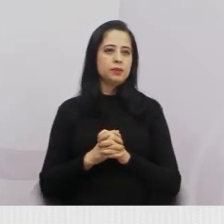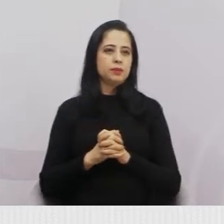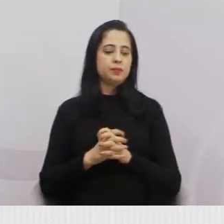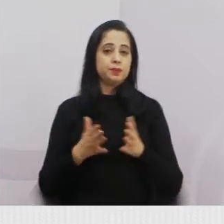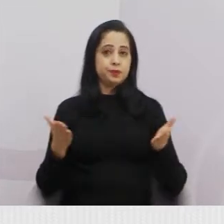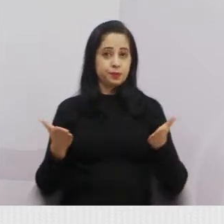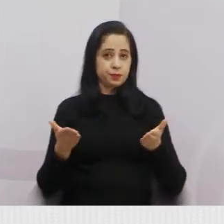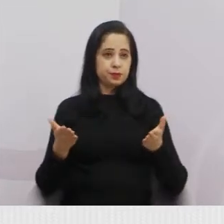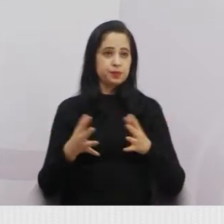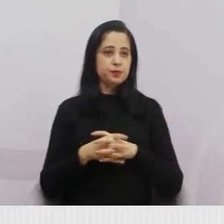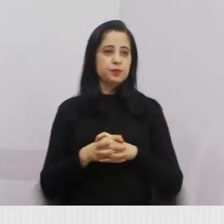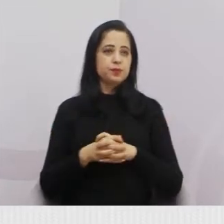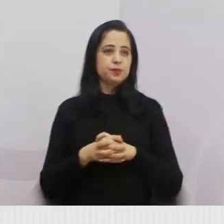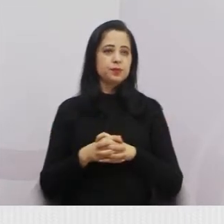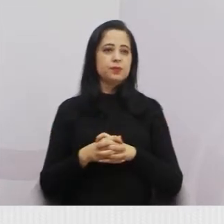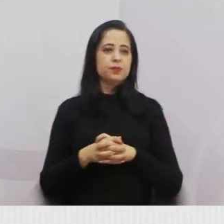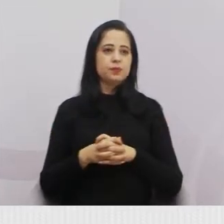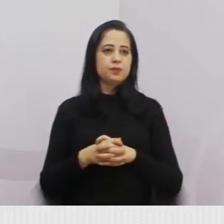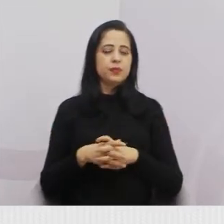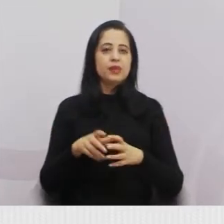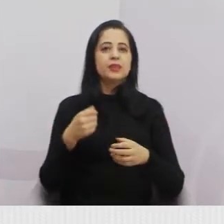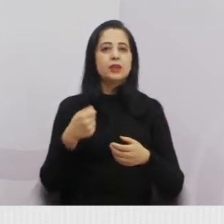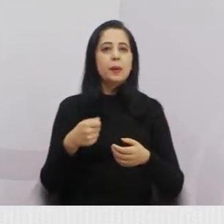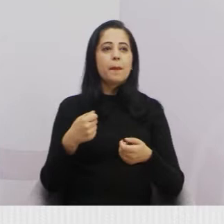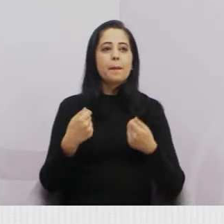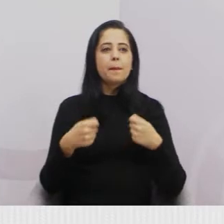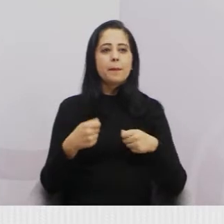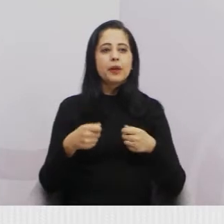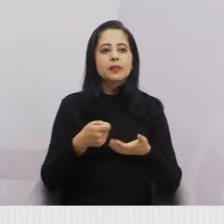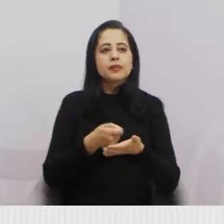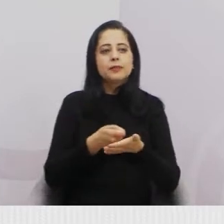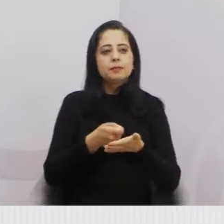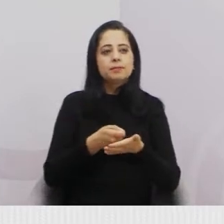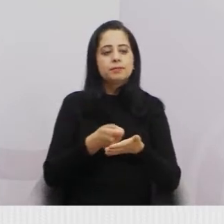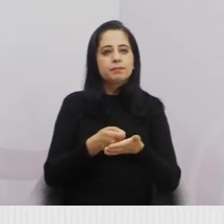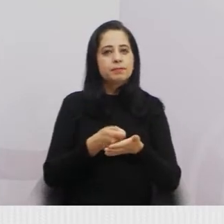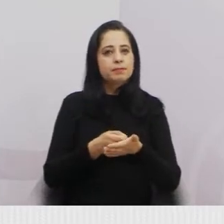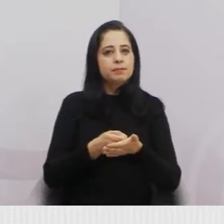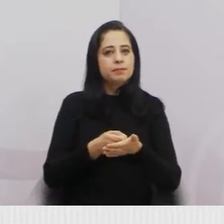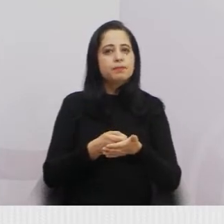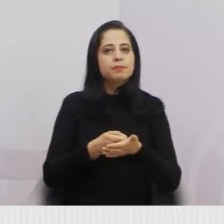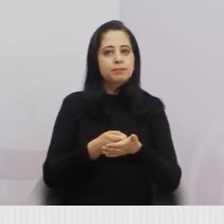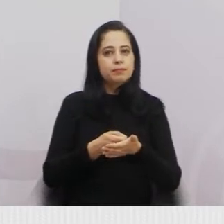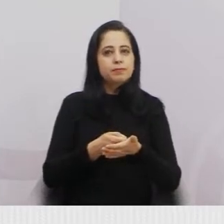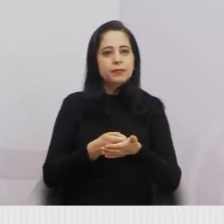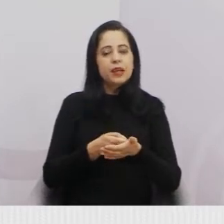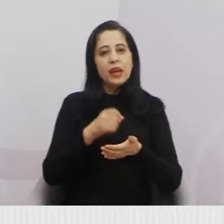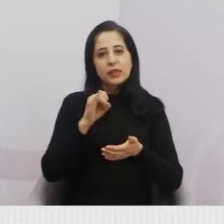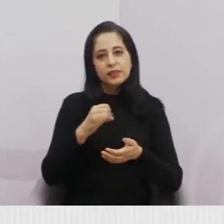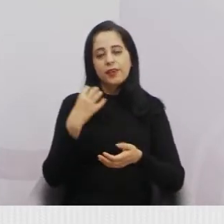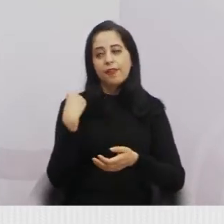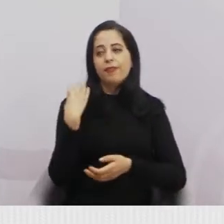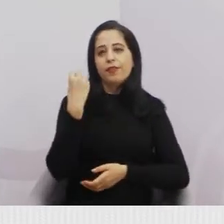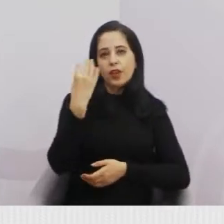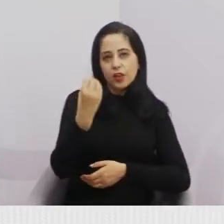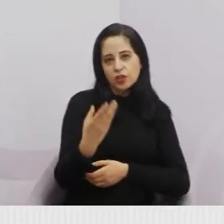hoje, tá se exigindo essas vacinas pra muitas vezes fazer uma viagem, né? Então,